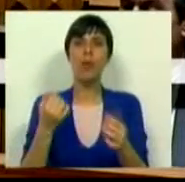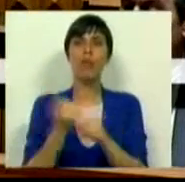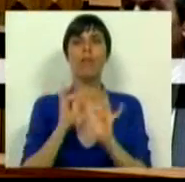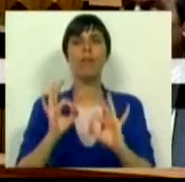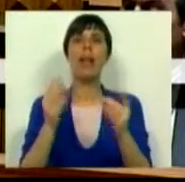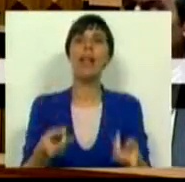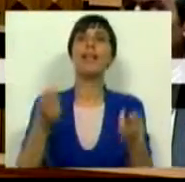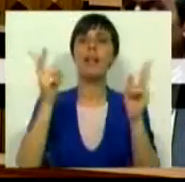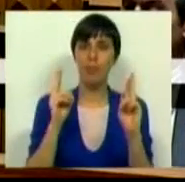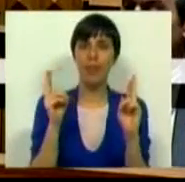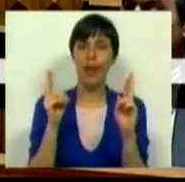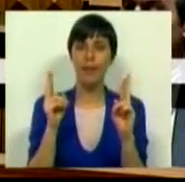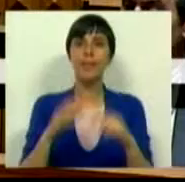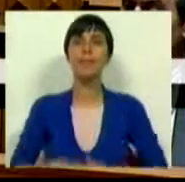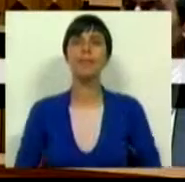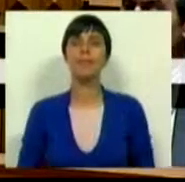em nome da liberdade.